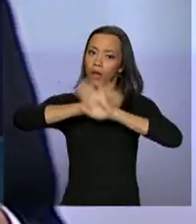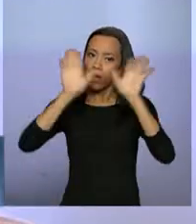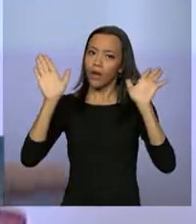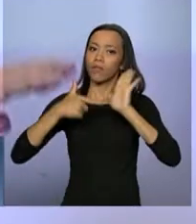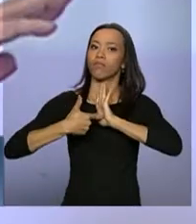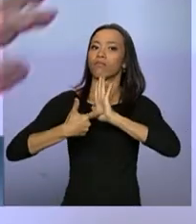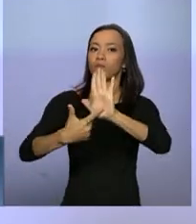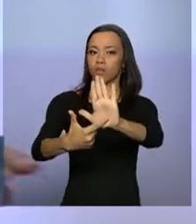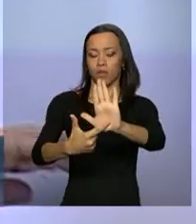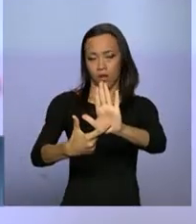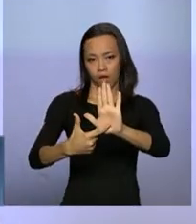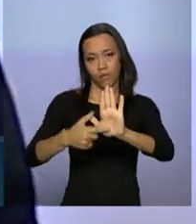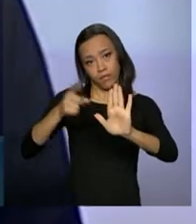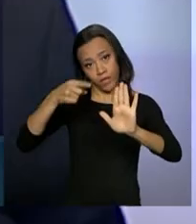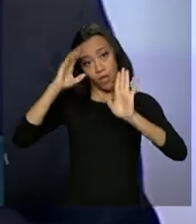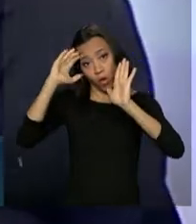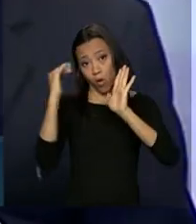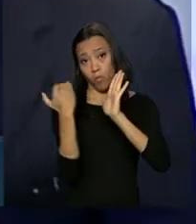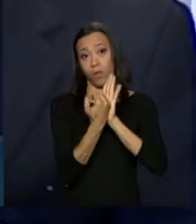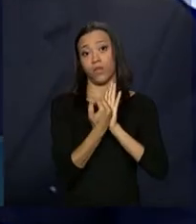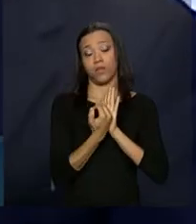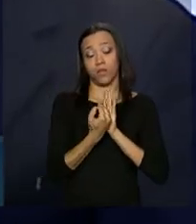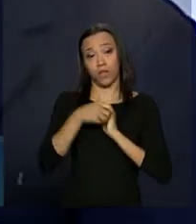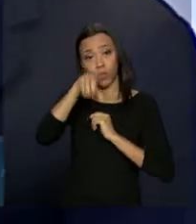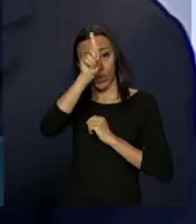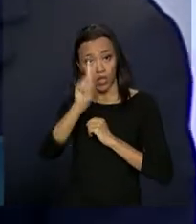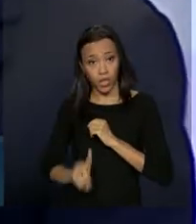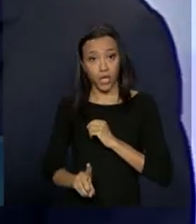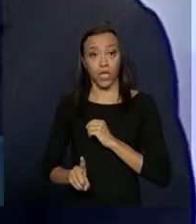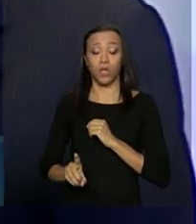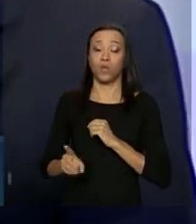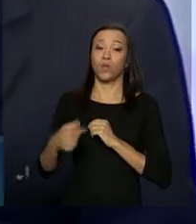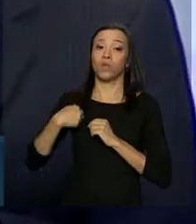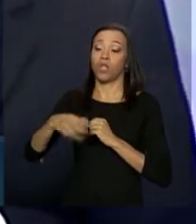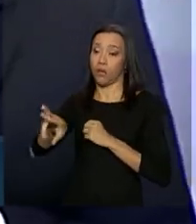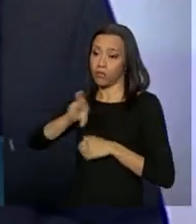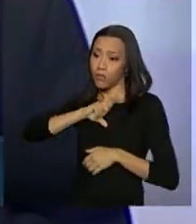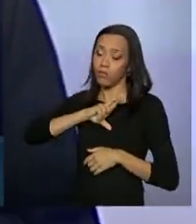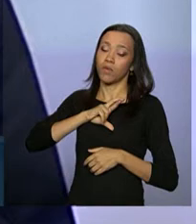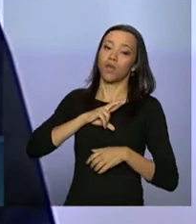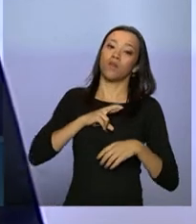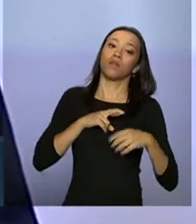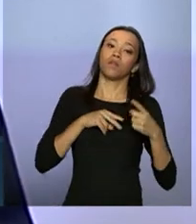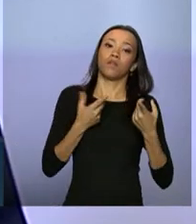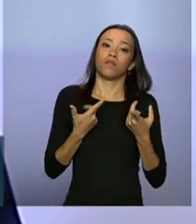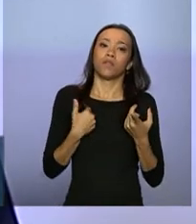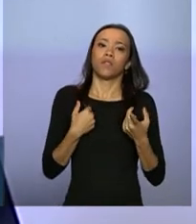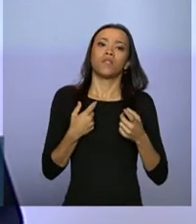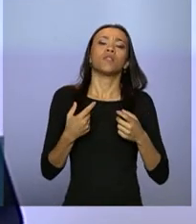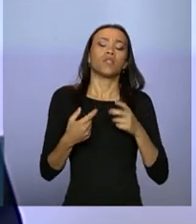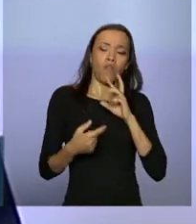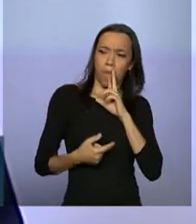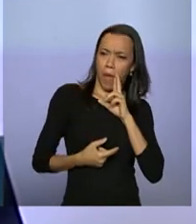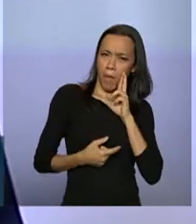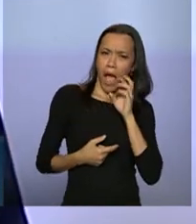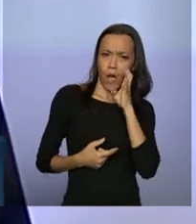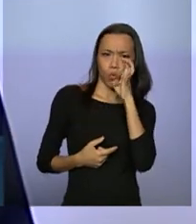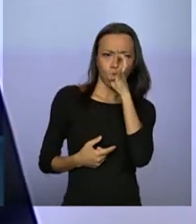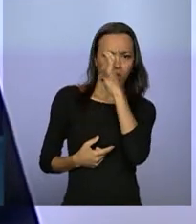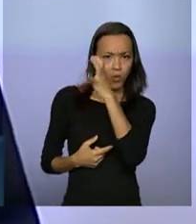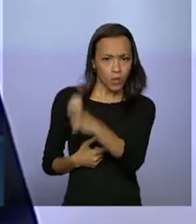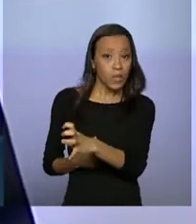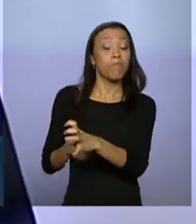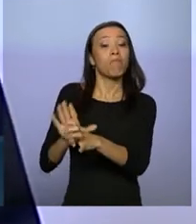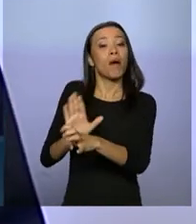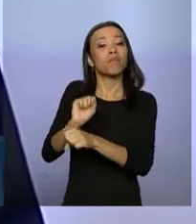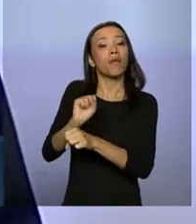obediência ao direito de ampla defesa, direito do contraditório, para que não se